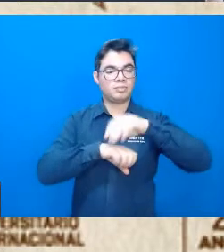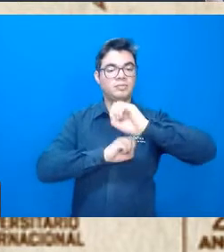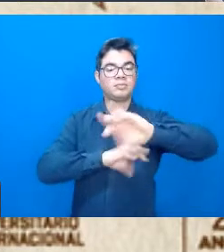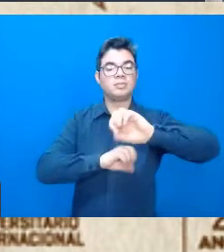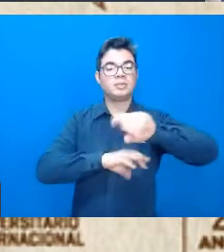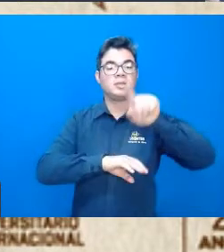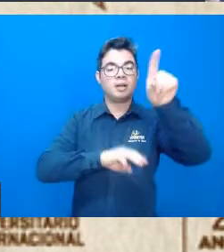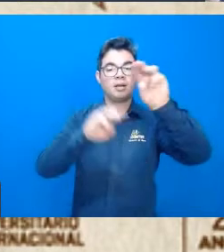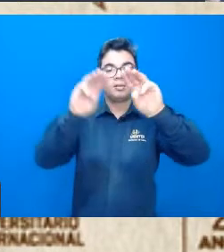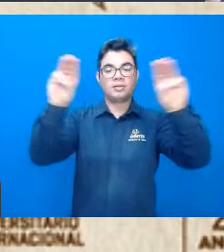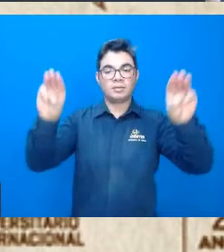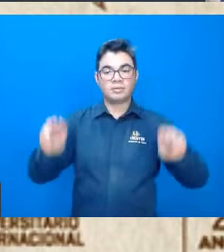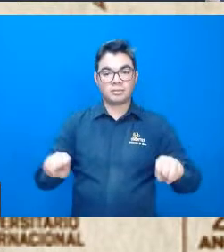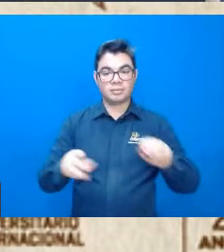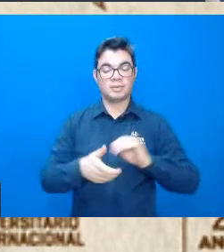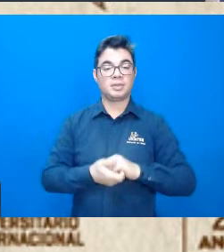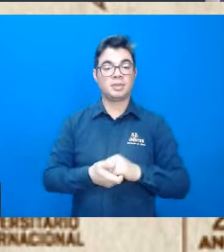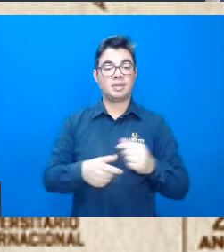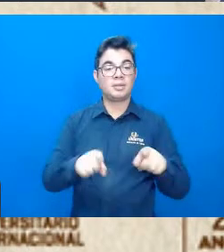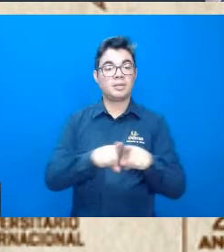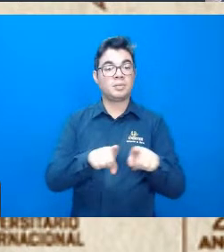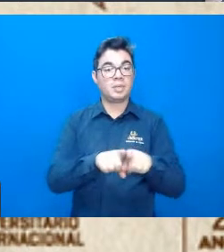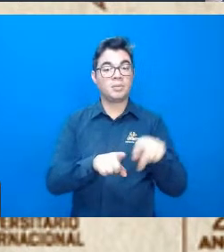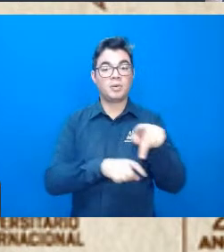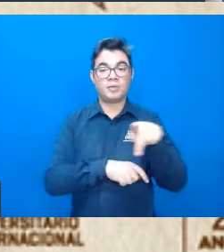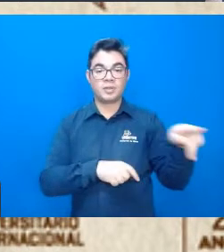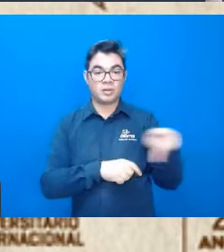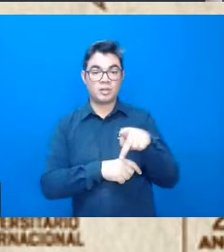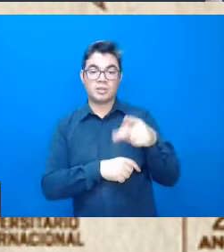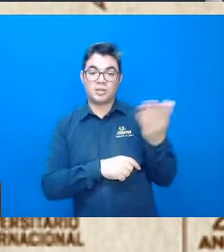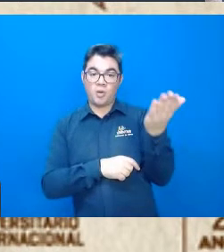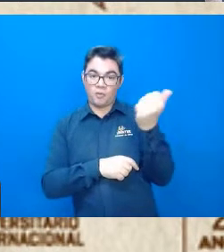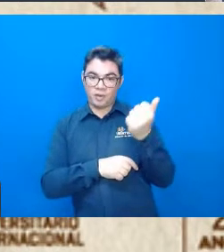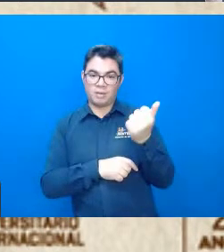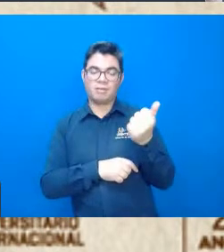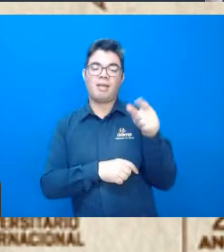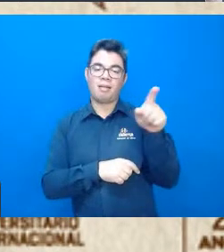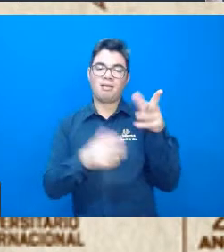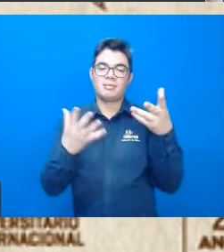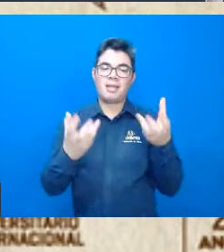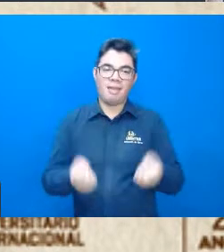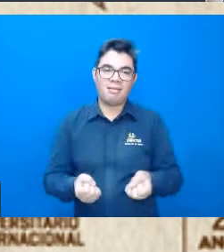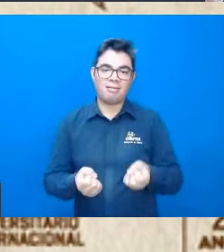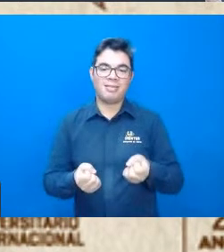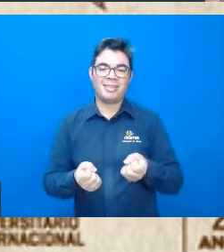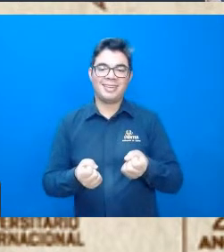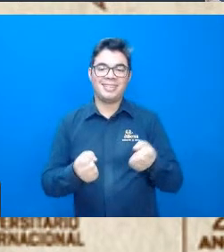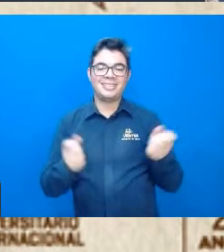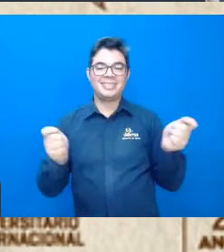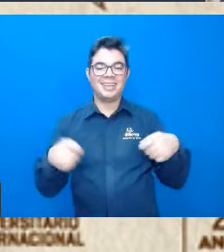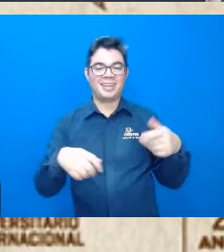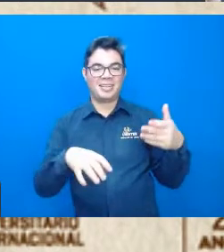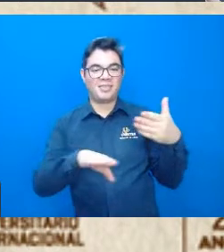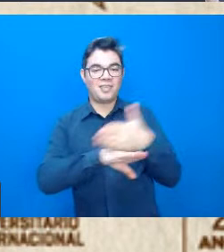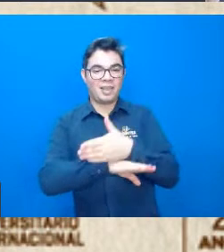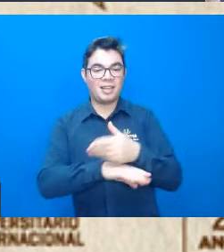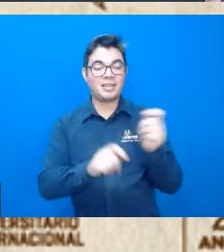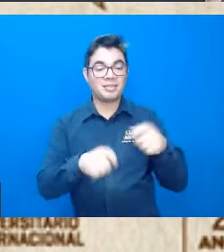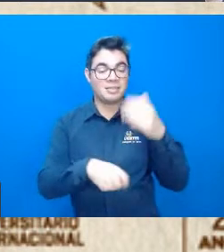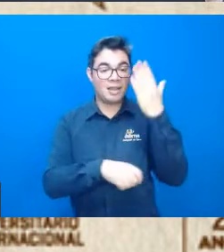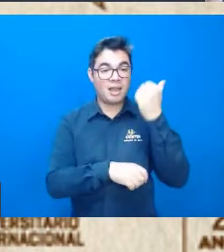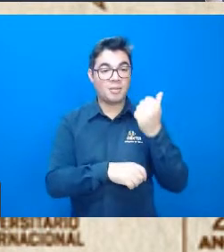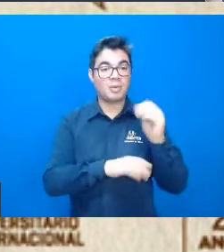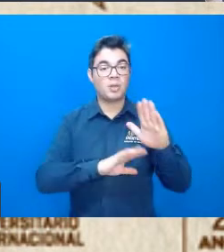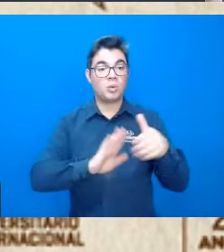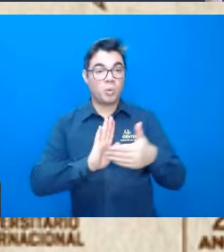sempre que a gente convida o professor Claudinei, ele, né, aceita de pronto, a gente sabe de todas as atividades que o professor